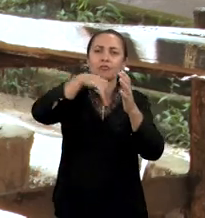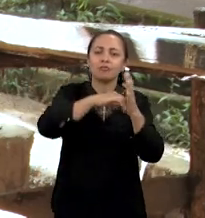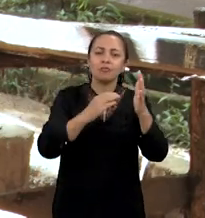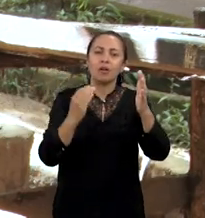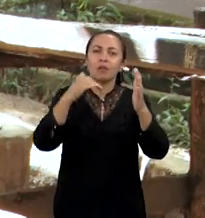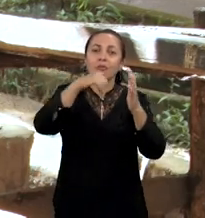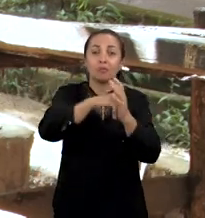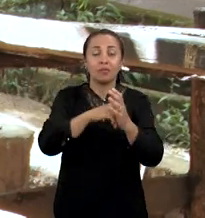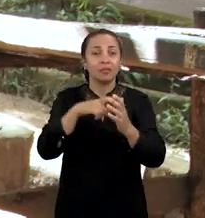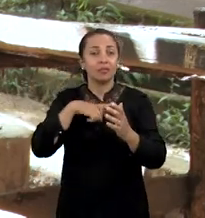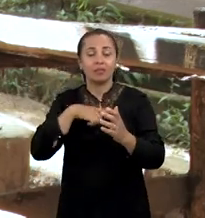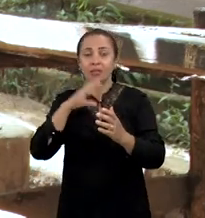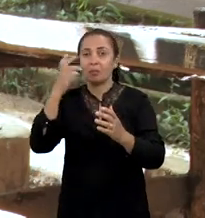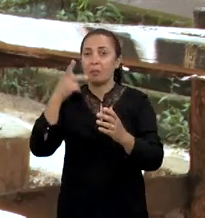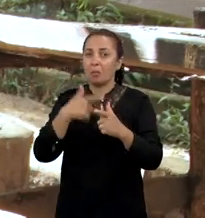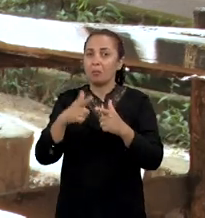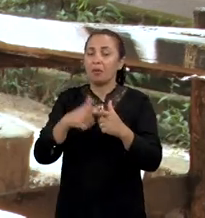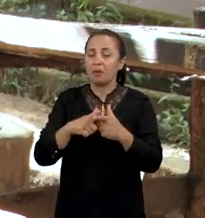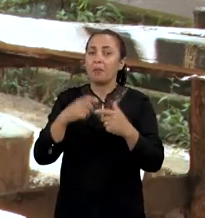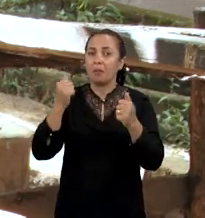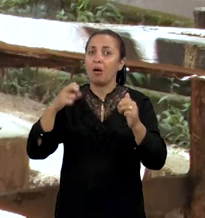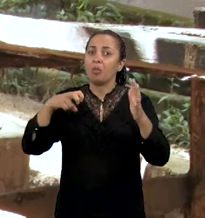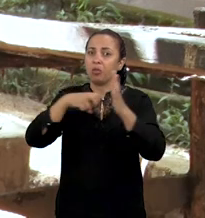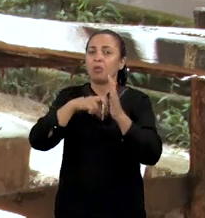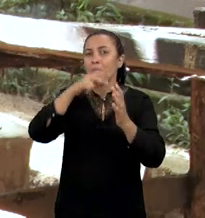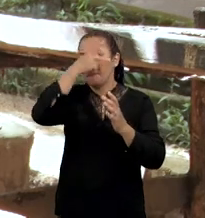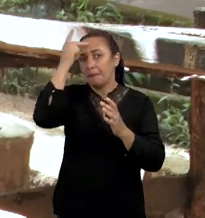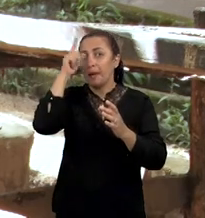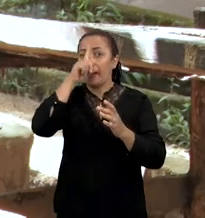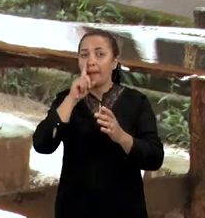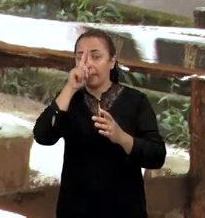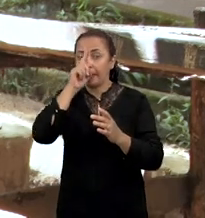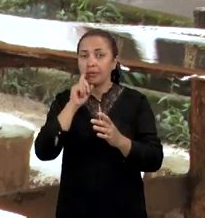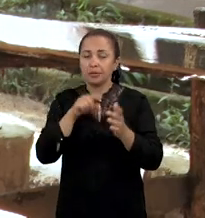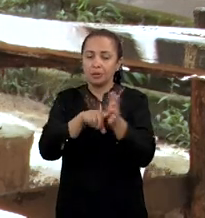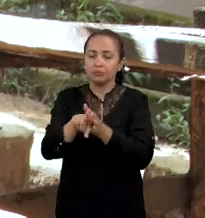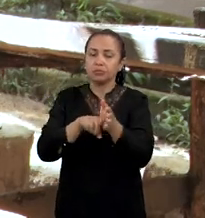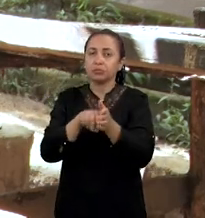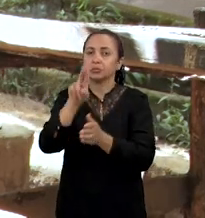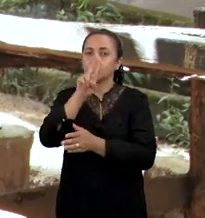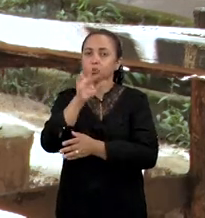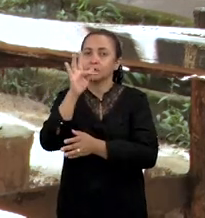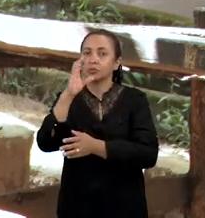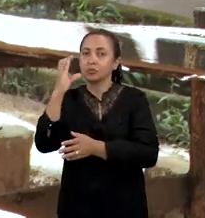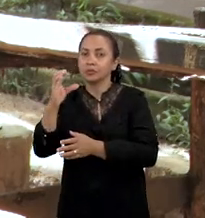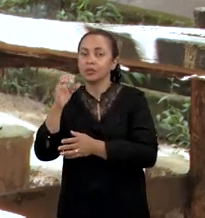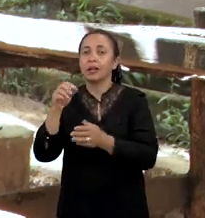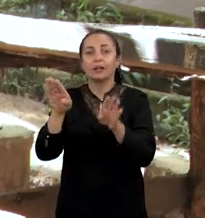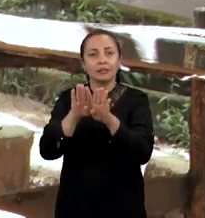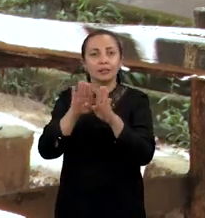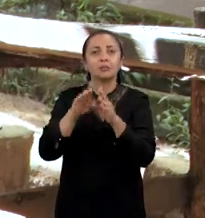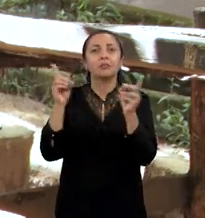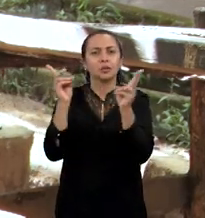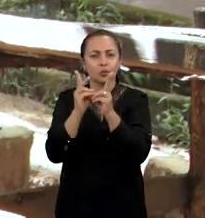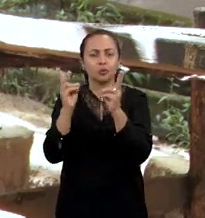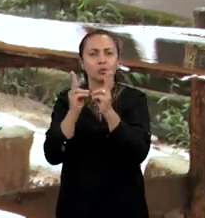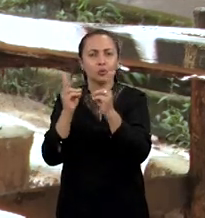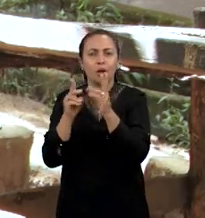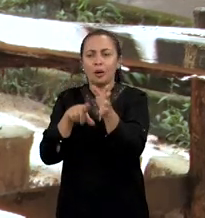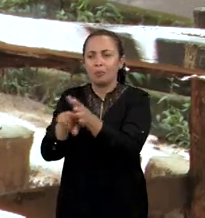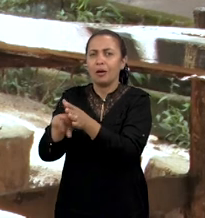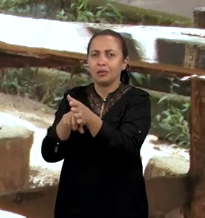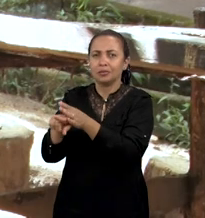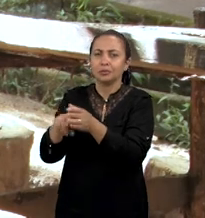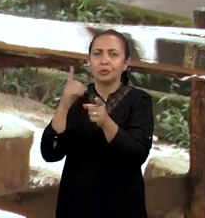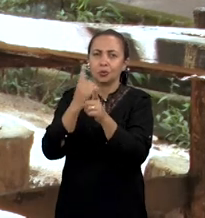falésias podem ser mais comuns do que se tem notícia. É o que demonstra uma pesquisa realizada pela Universidade Federal do Ceará e também pela